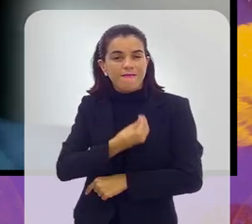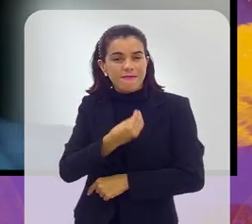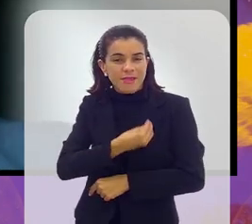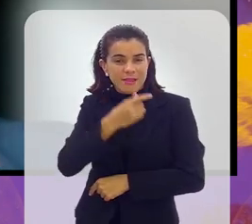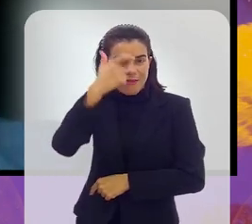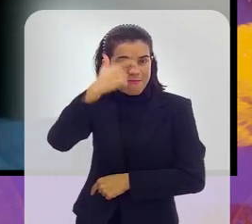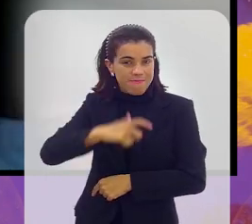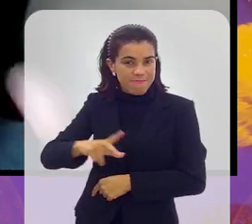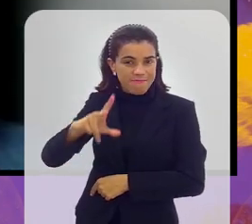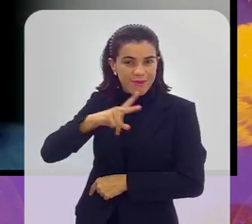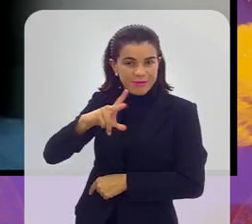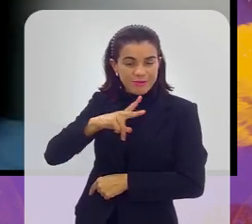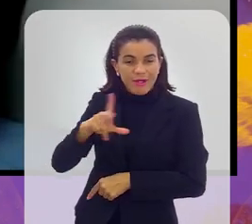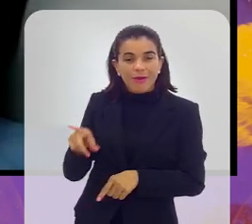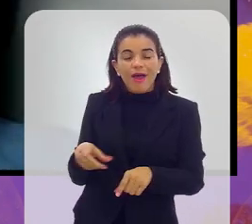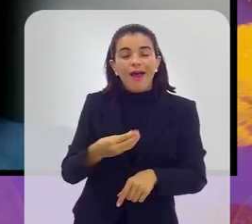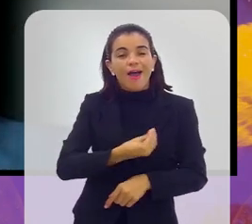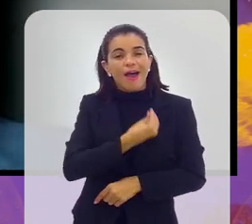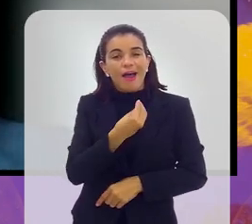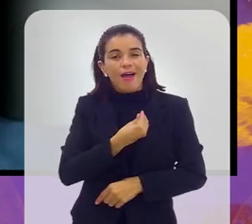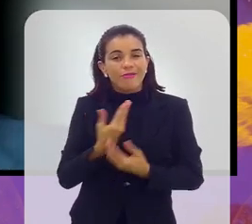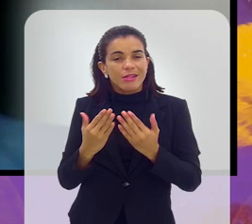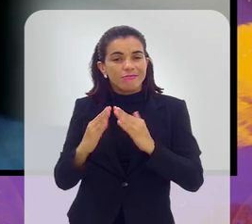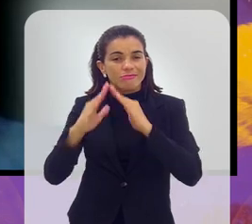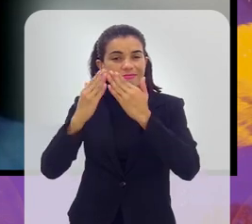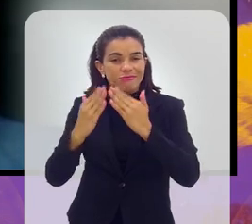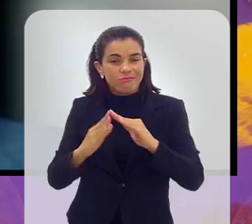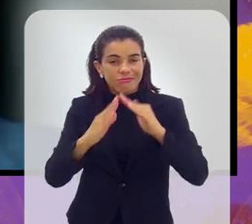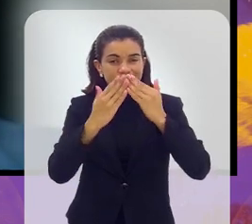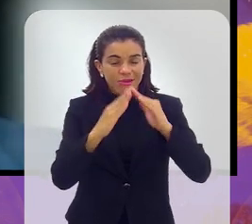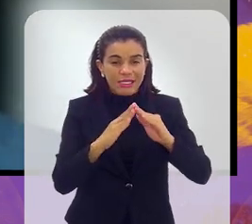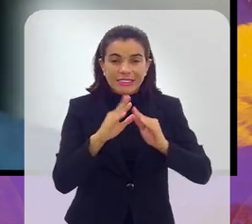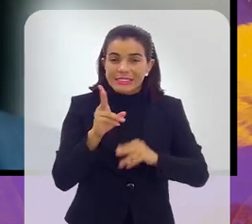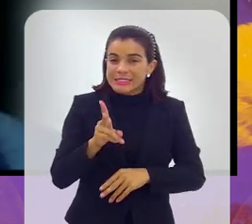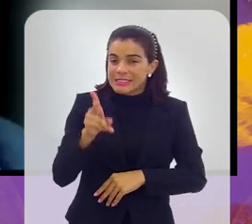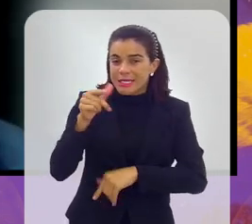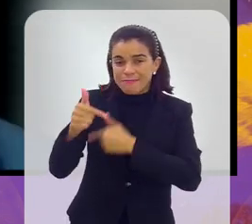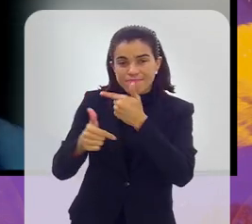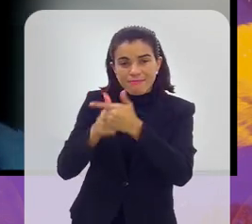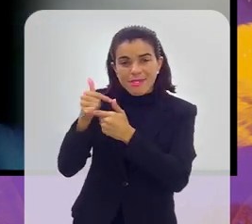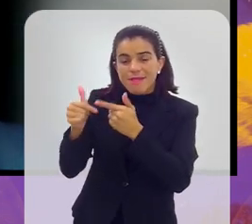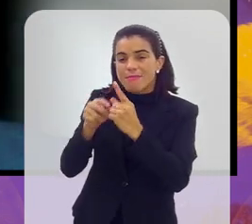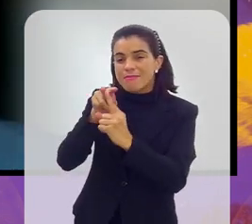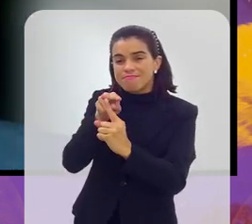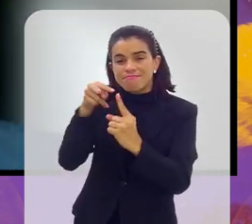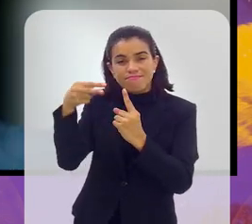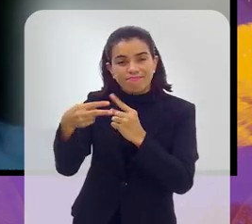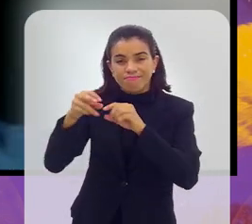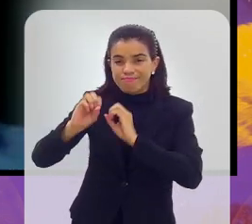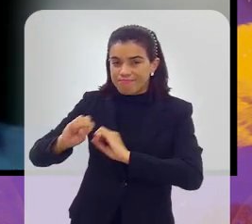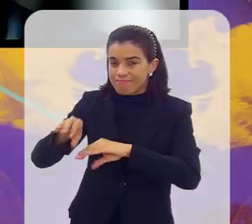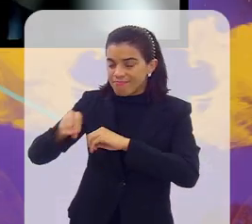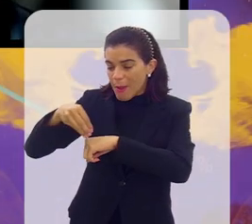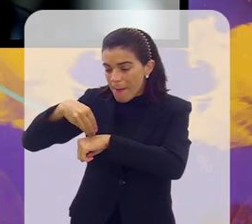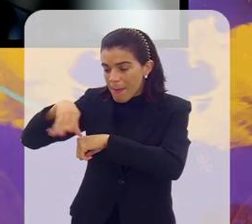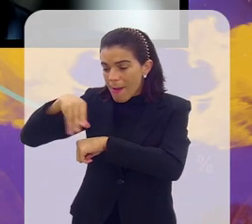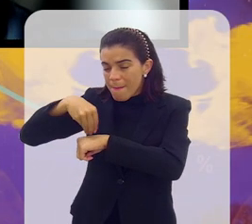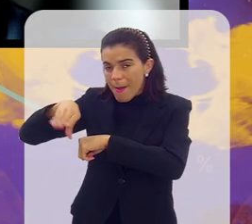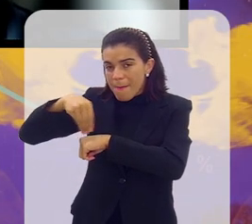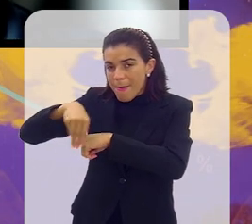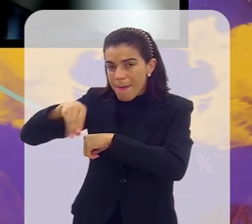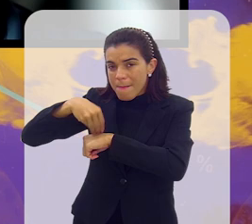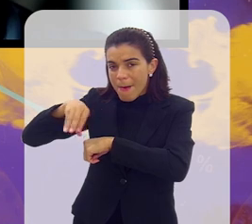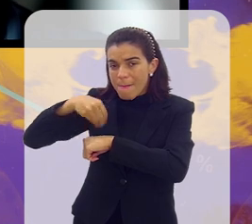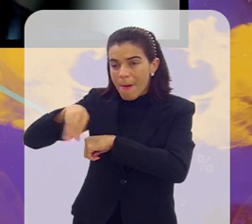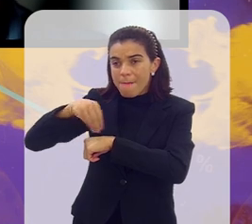pessoal, sobre a vida em favela, então acho que isso é um ponto importante, a gente sempre trabalha com educação, com saúde, a gente tenta passar esses